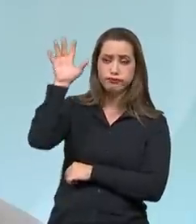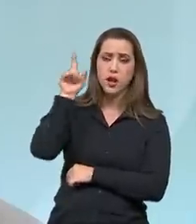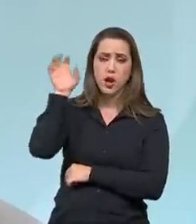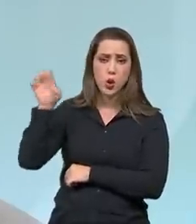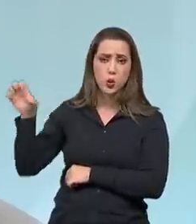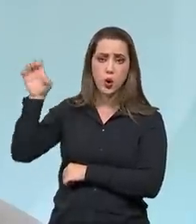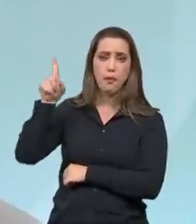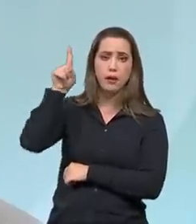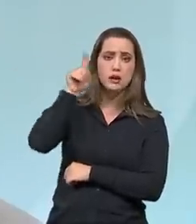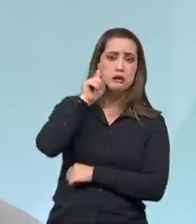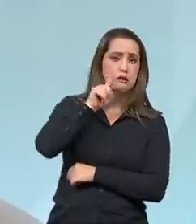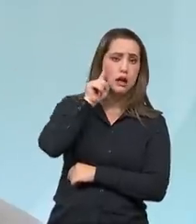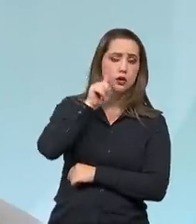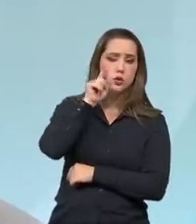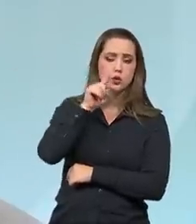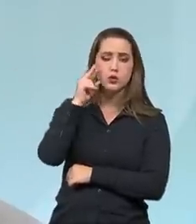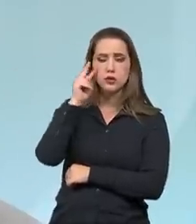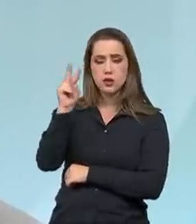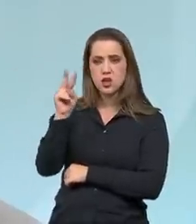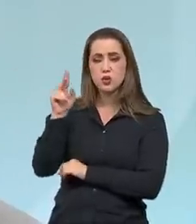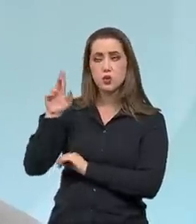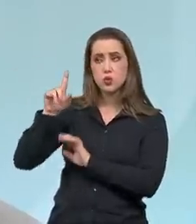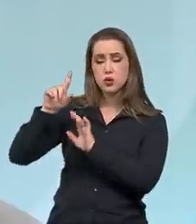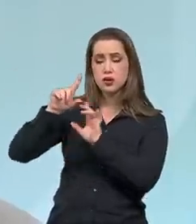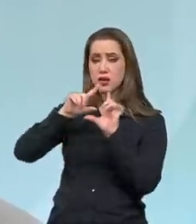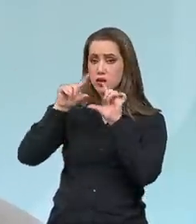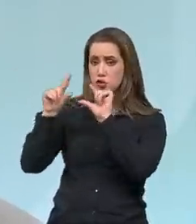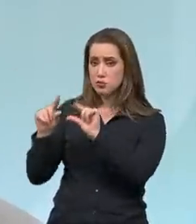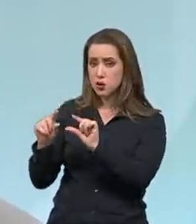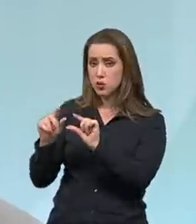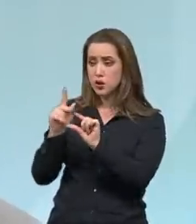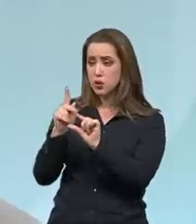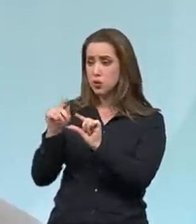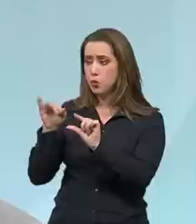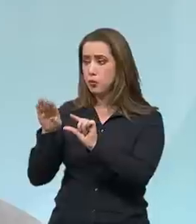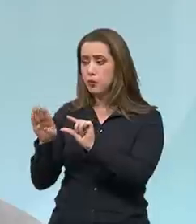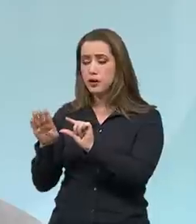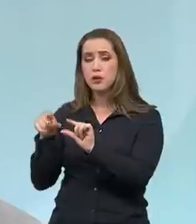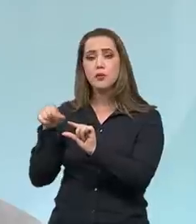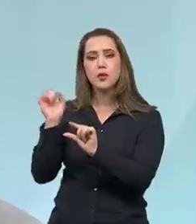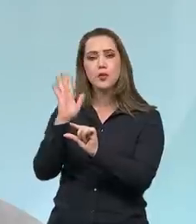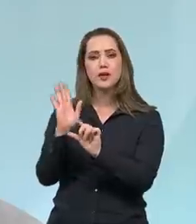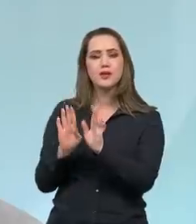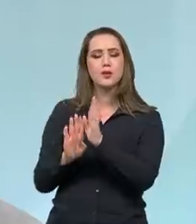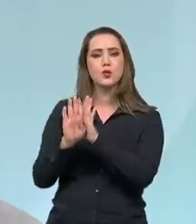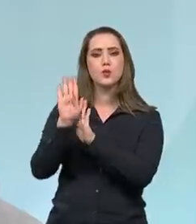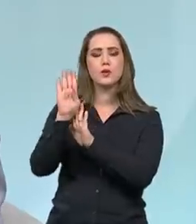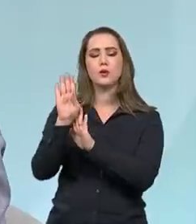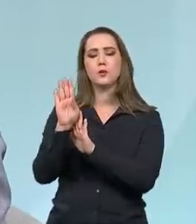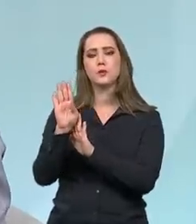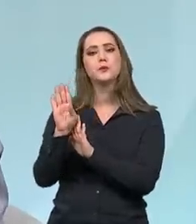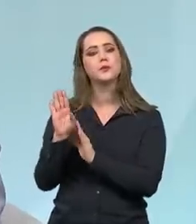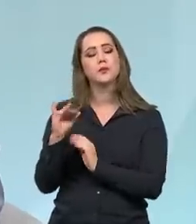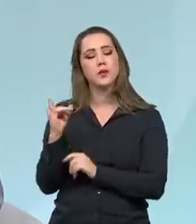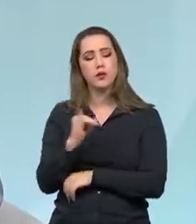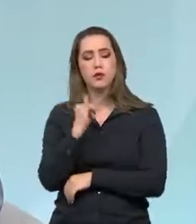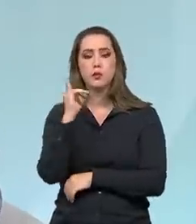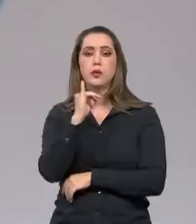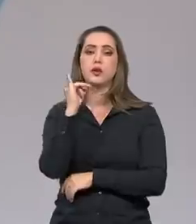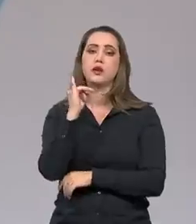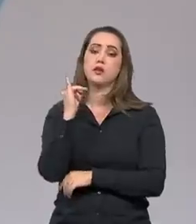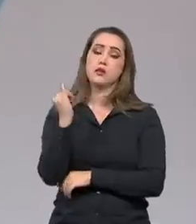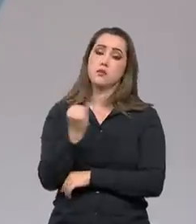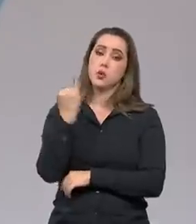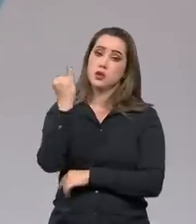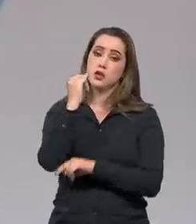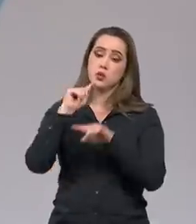indicativo muito importante da postura brasileira, que foi de redução do Estado, redução do imposto, durante o período de pandemia. Então,